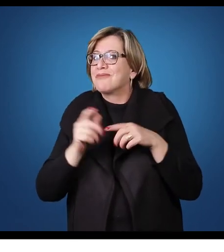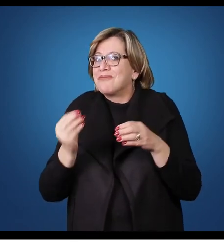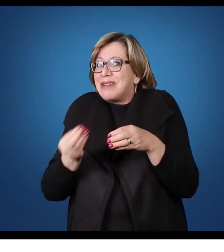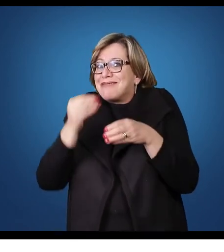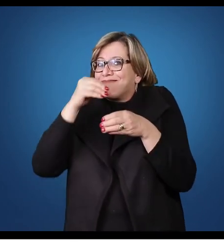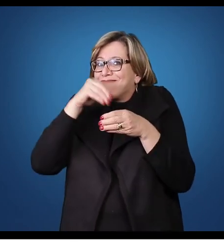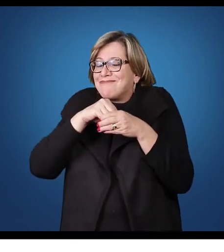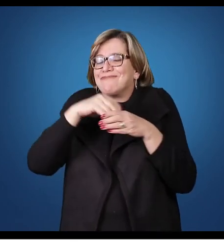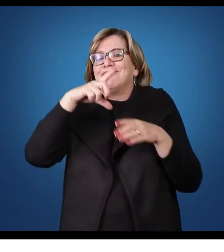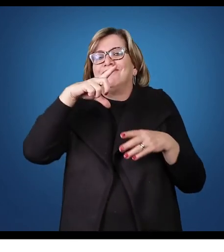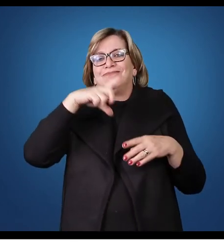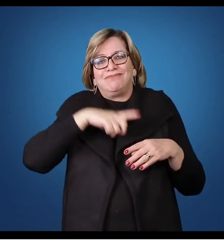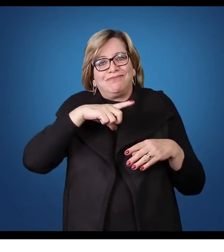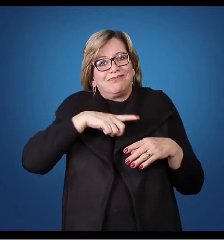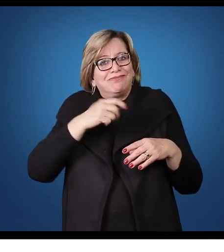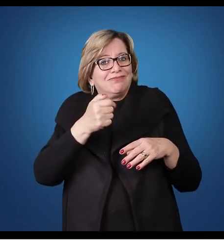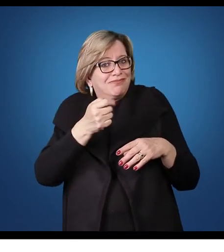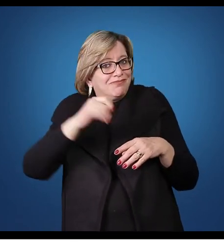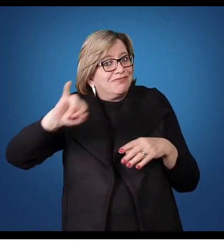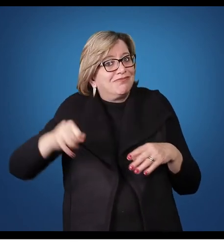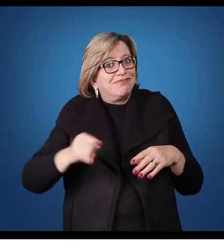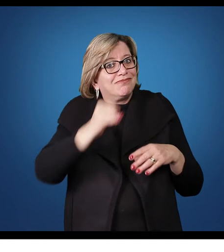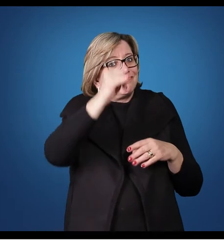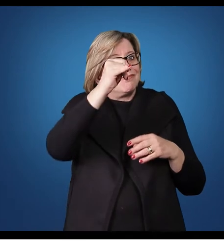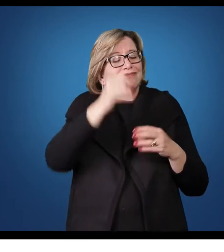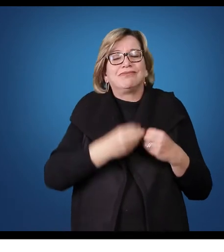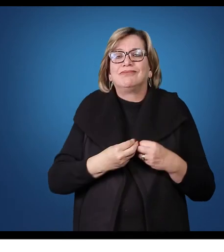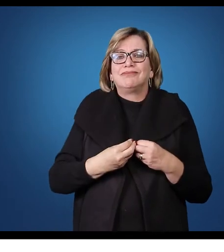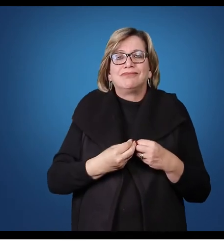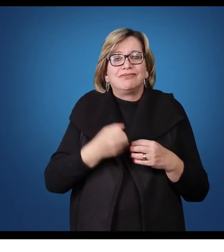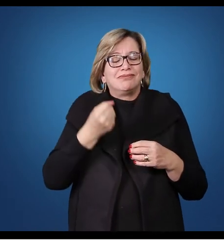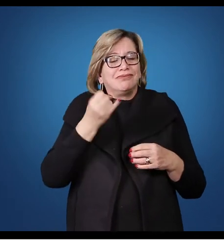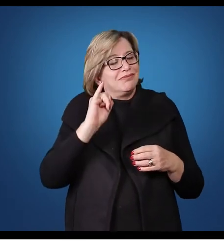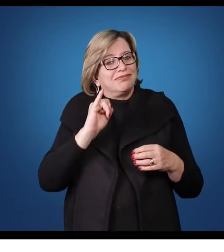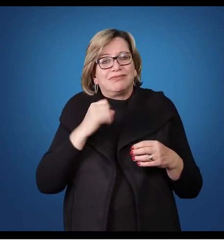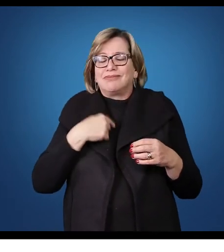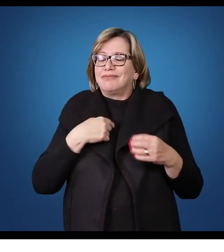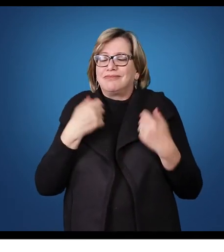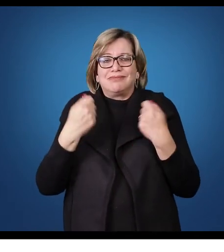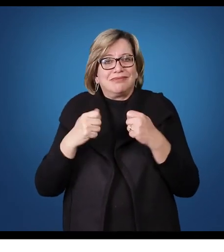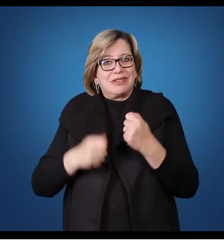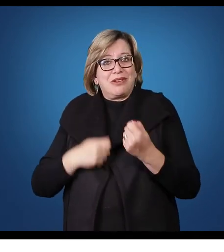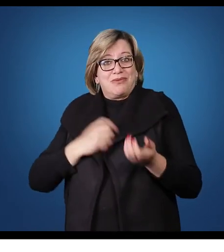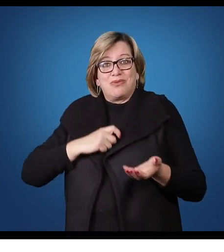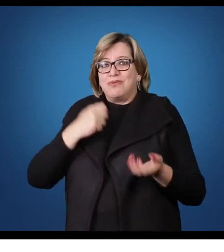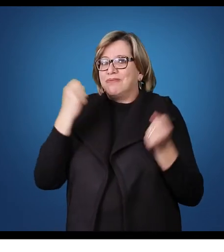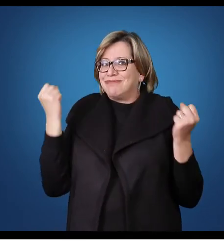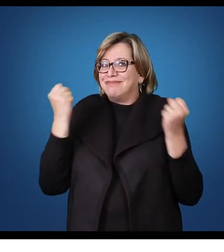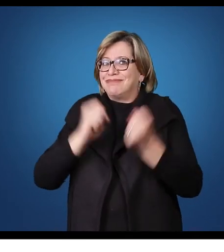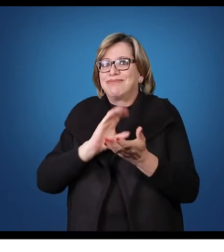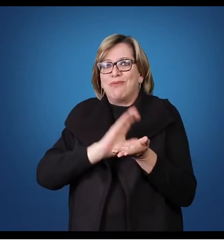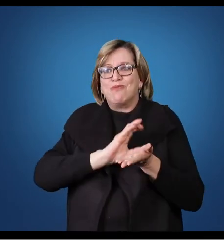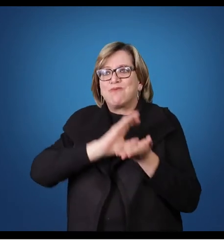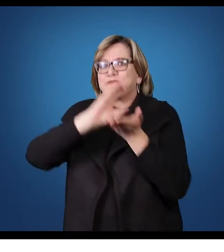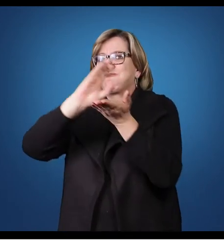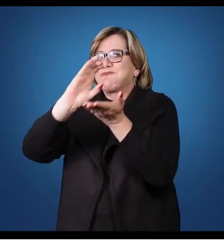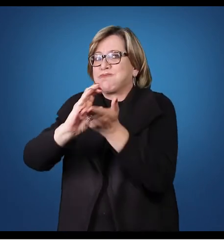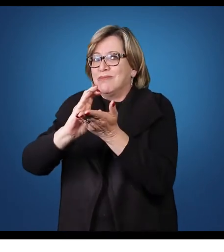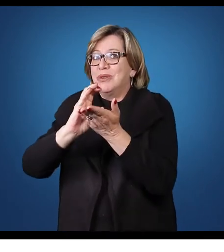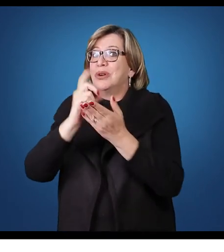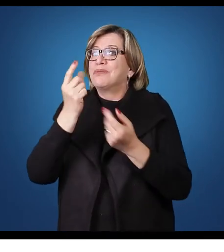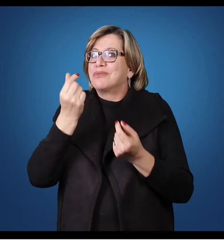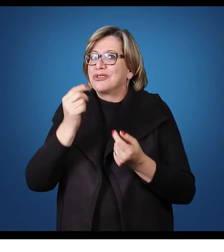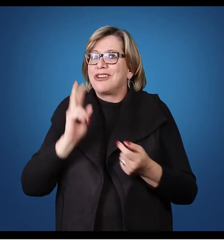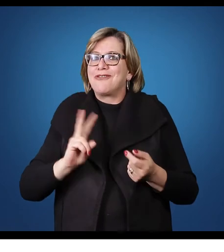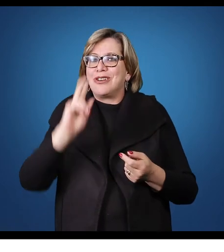naquele valor um pouco de juro. Se eu não precisasse comprar a prazo, pudesse comprar a vista, quem sabe eu pagasse um